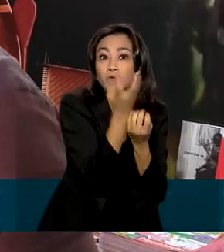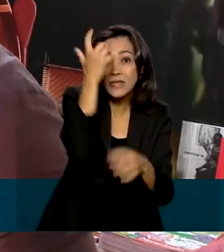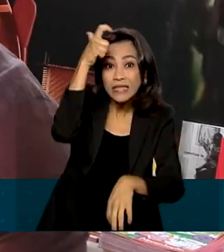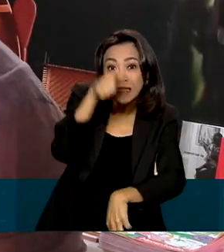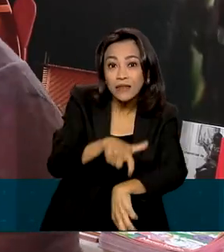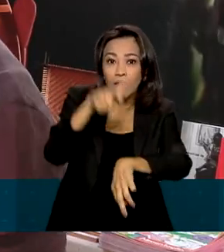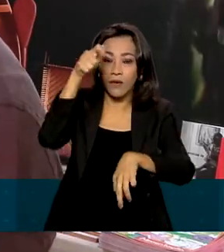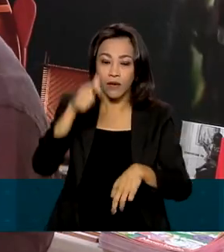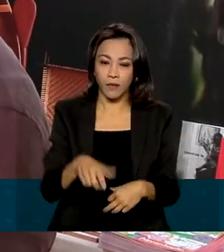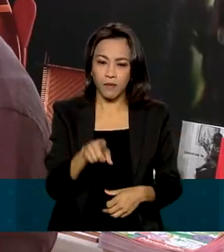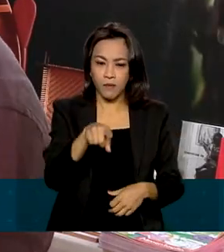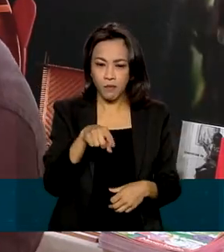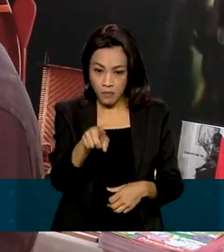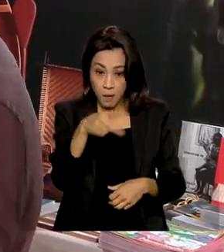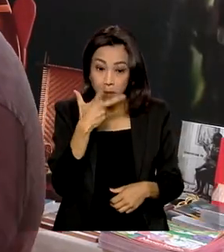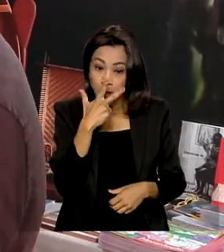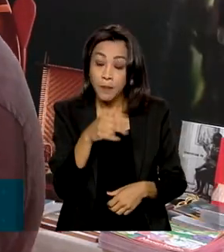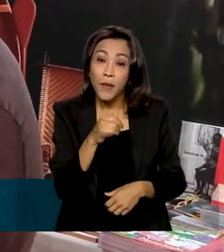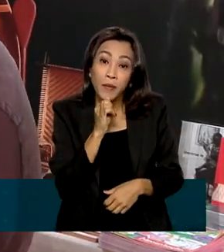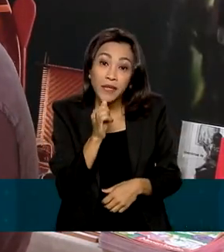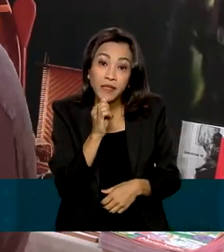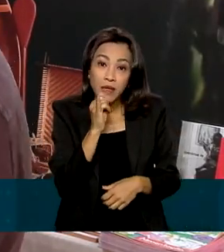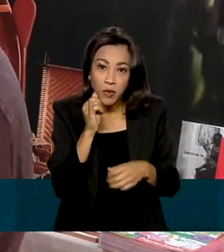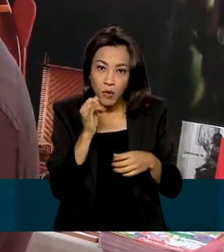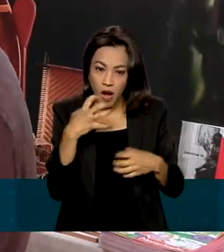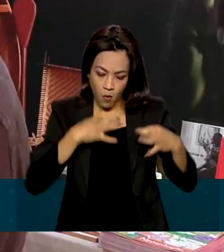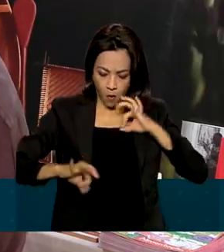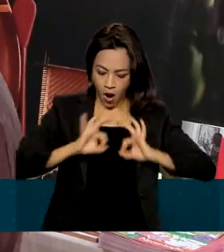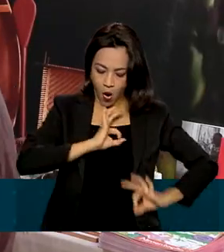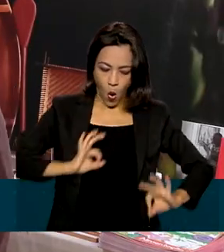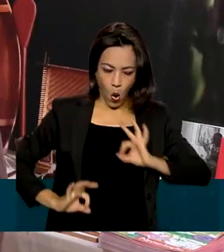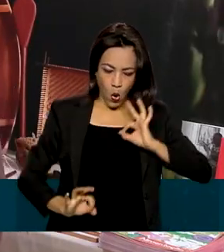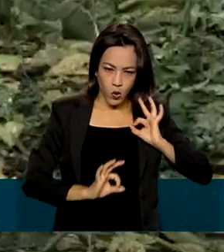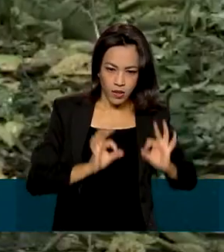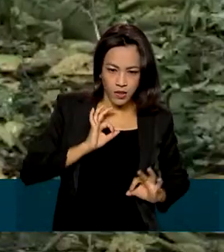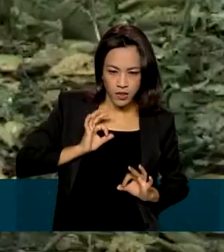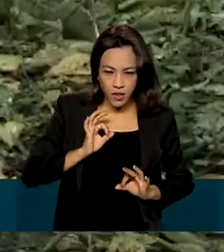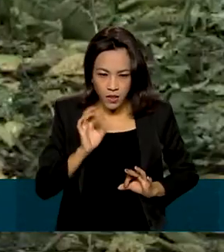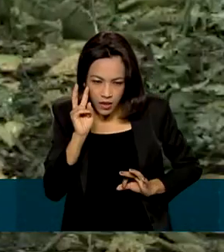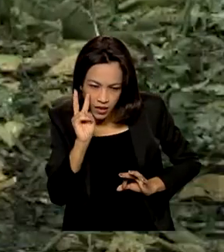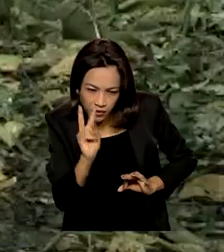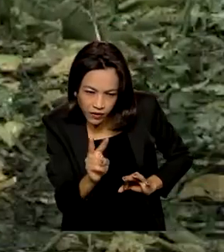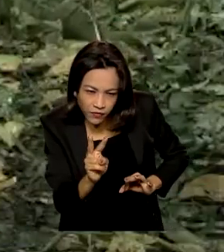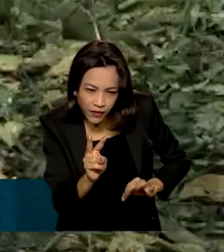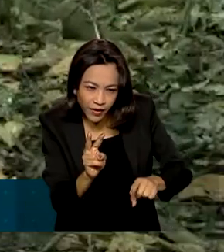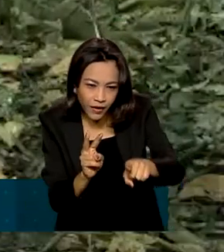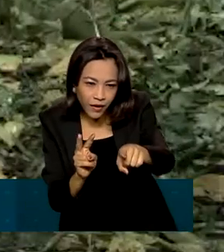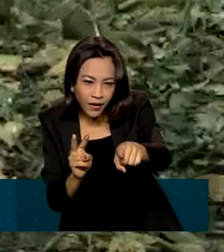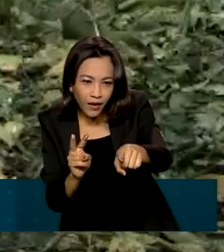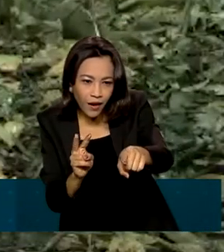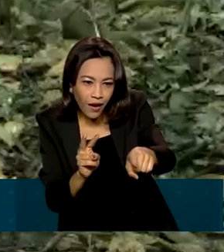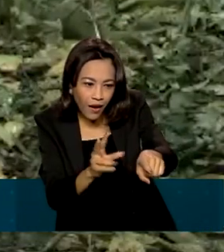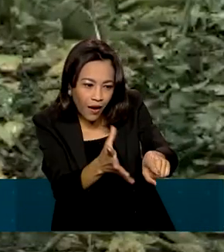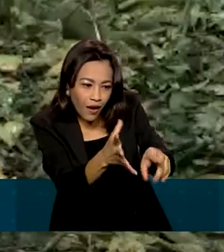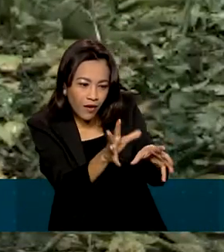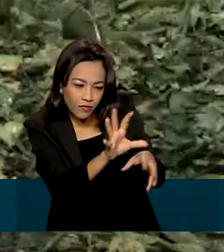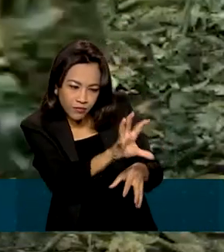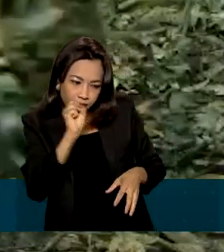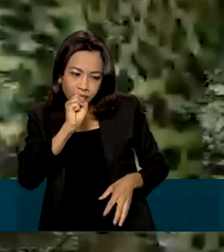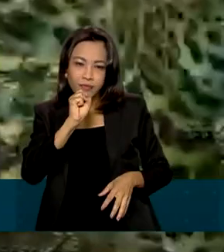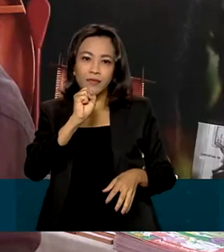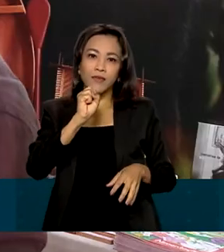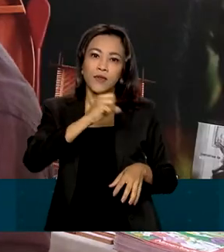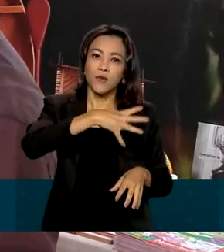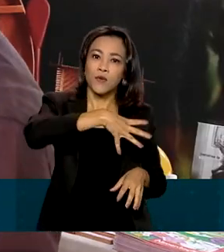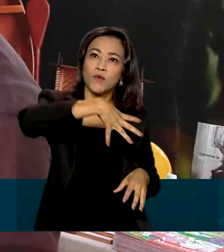Se uma onça passar aqui na frente, ele vai ver aquela imagem e vai falar tem uma onça aqui e vai guardar a informação e enviar por